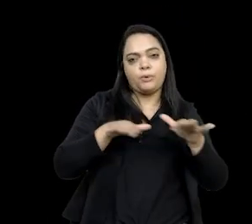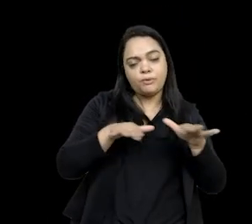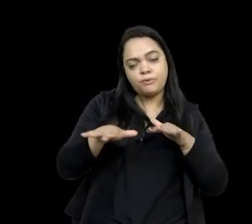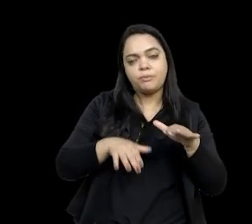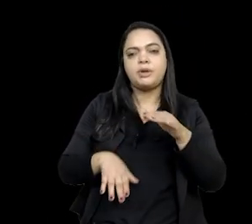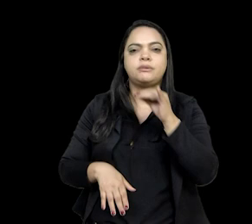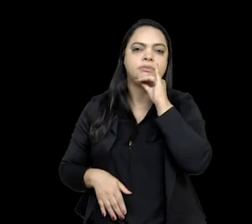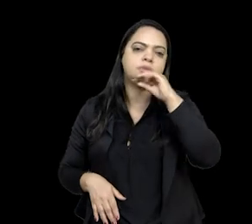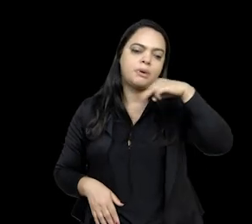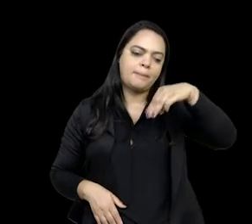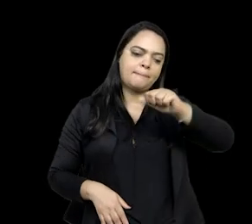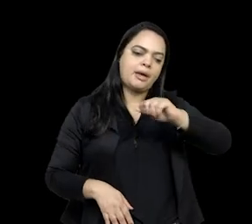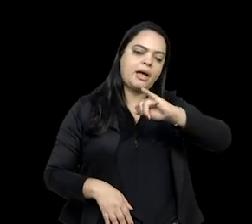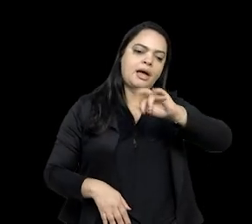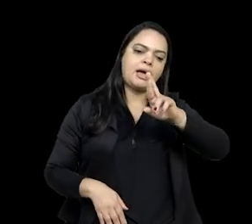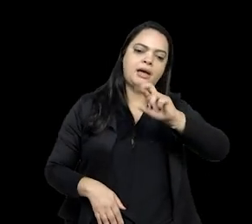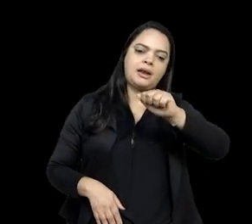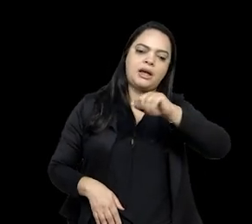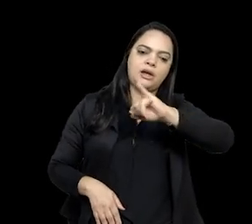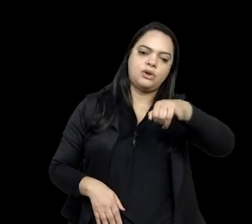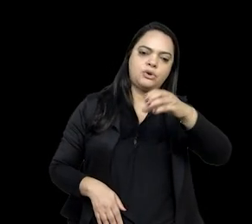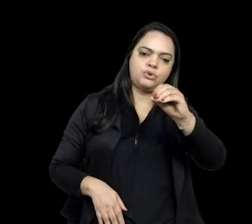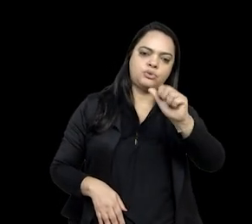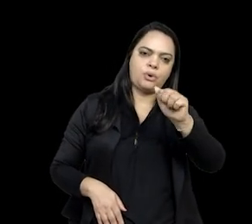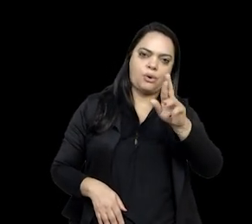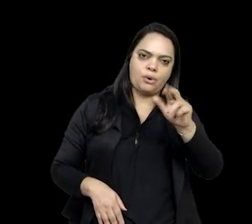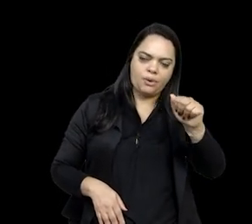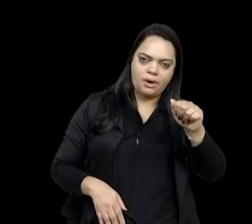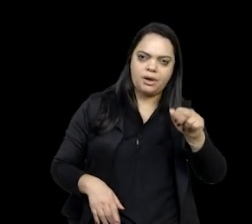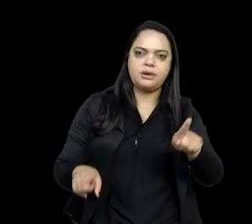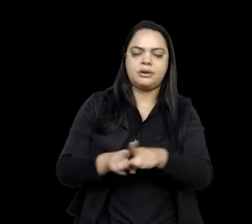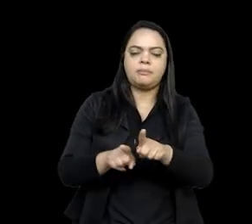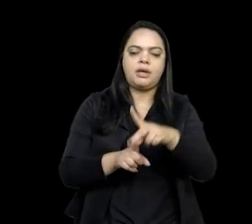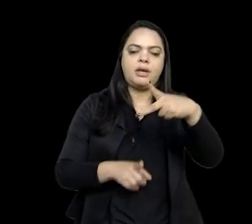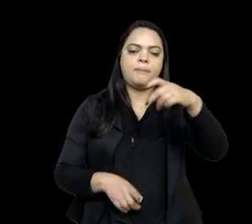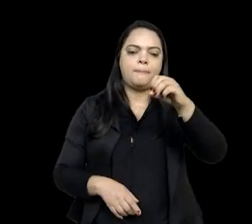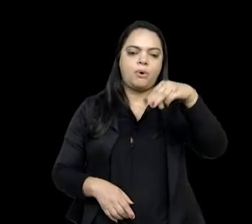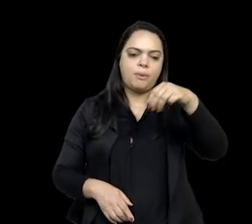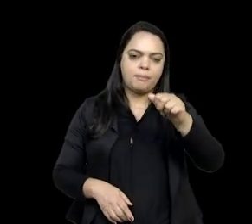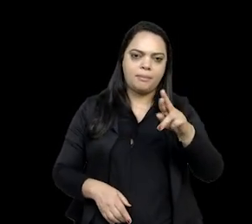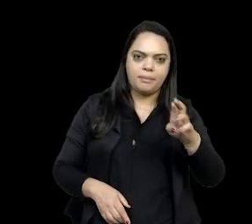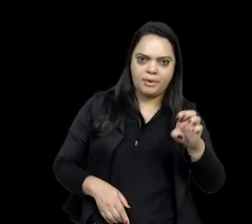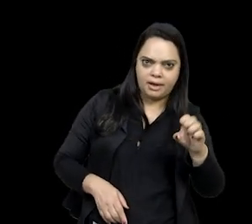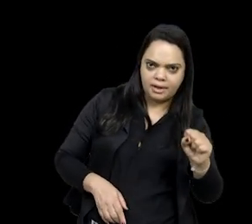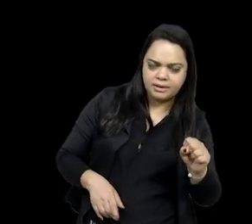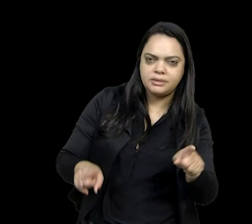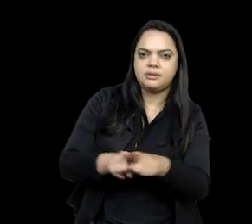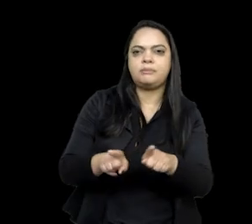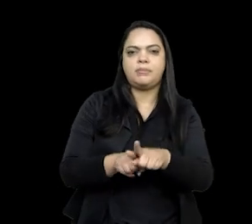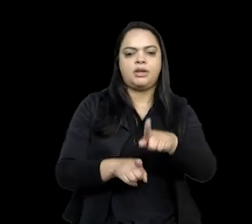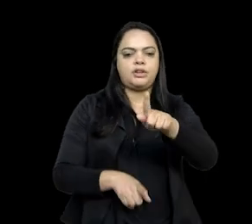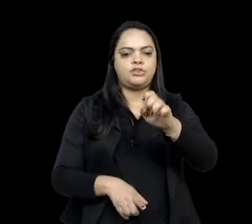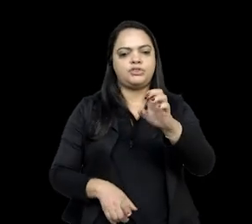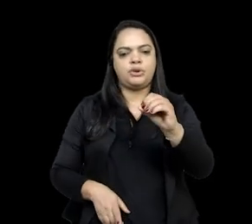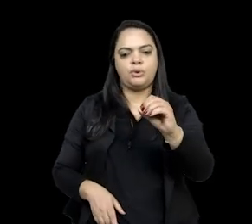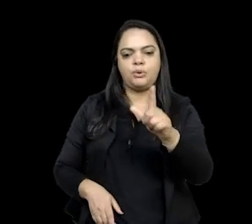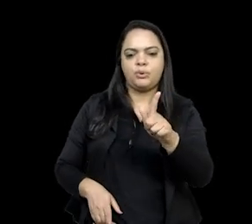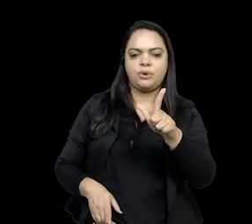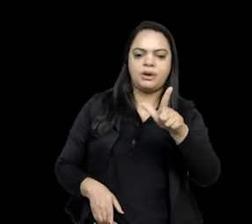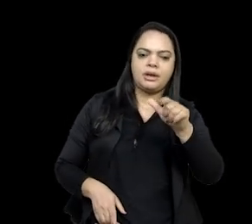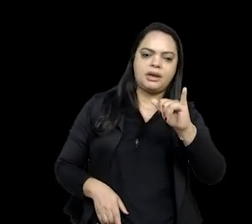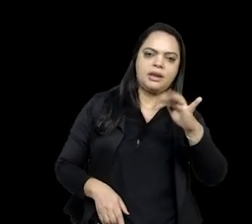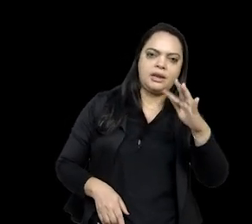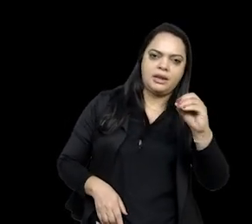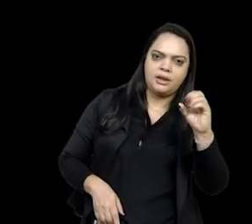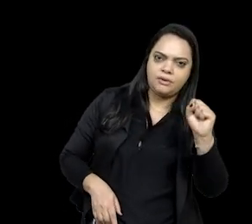marajoaras, né, os pomares, no Alto Xingu, os geoglifos, né, e tudo mais, dá para ver a